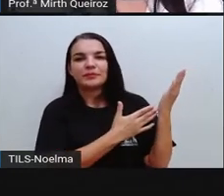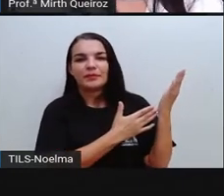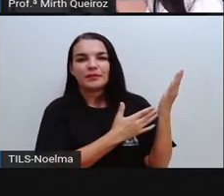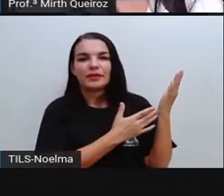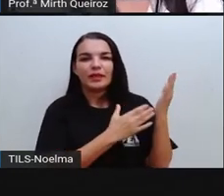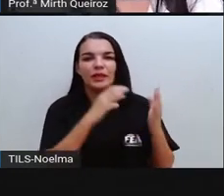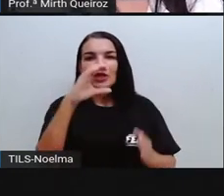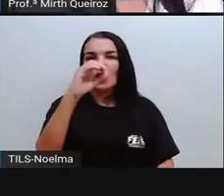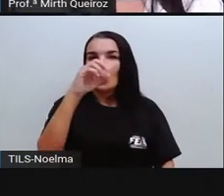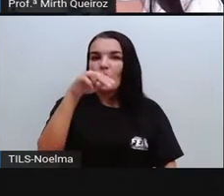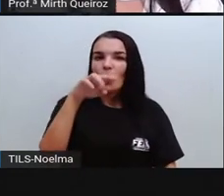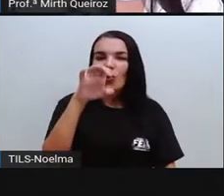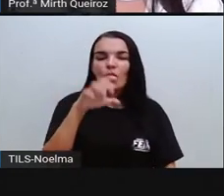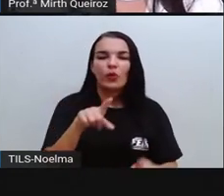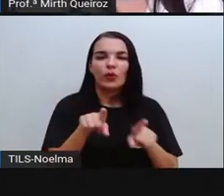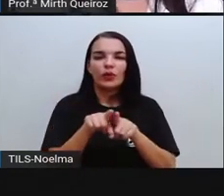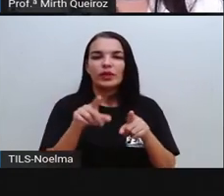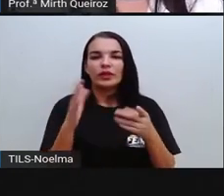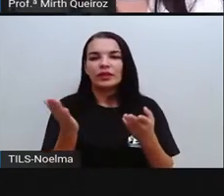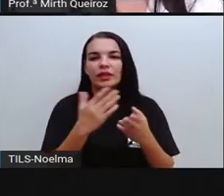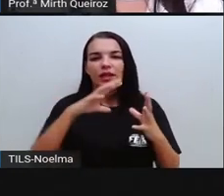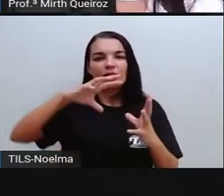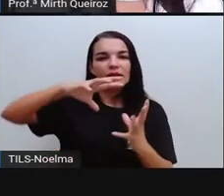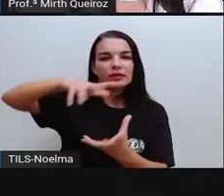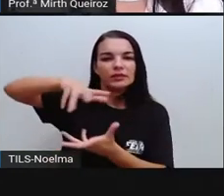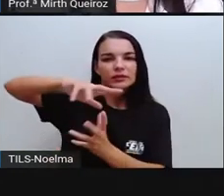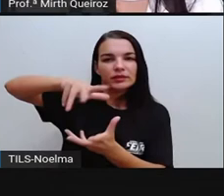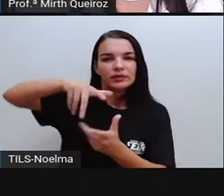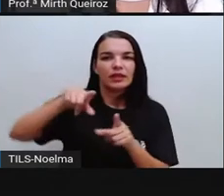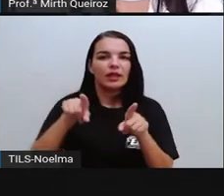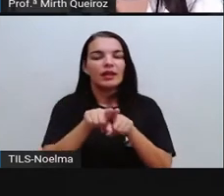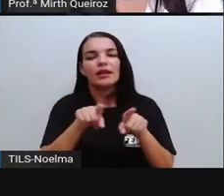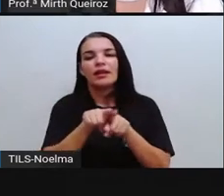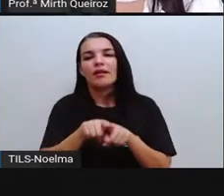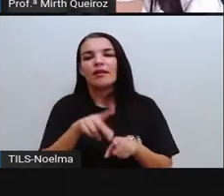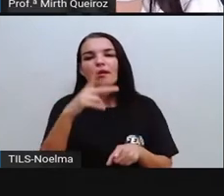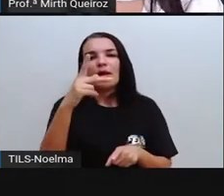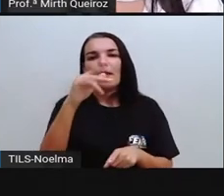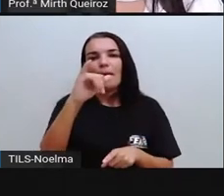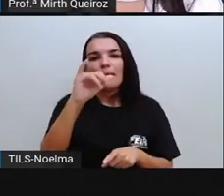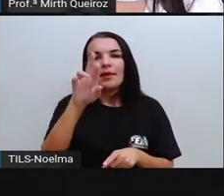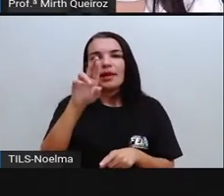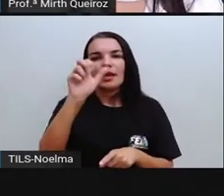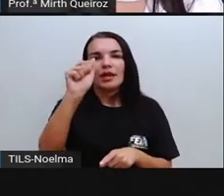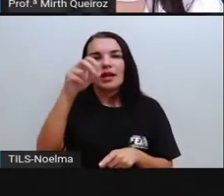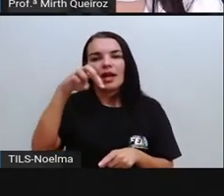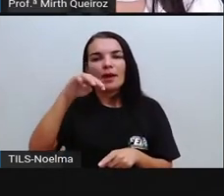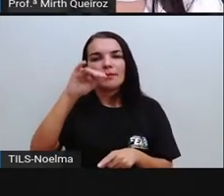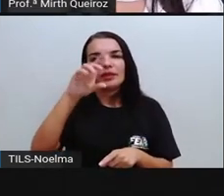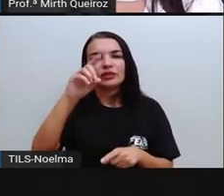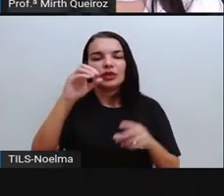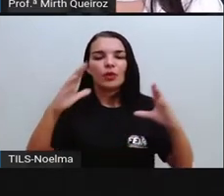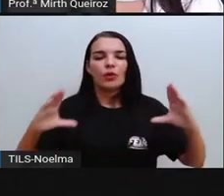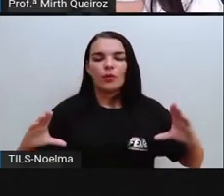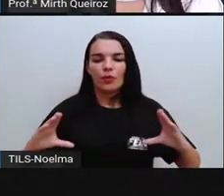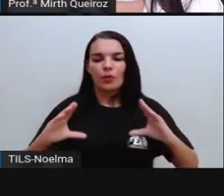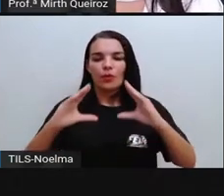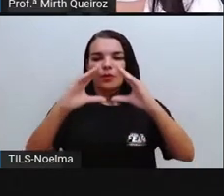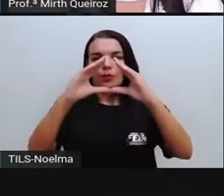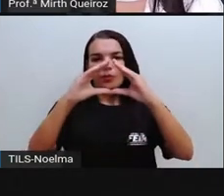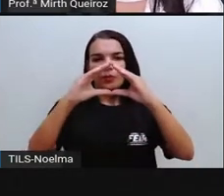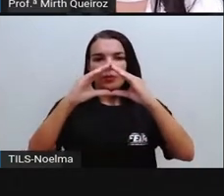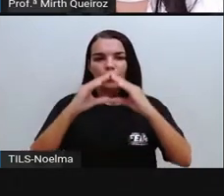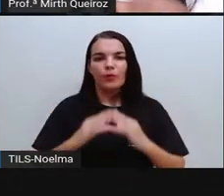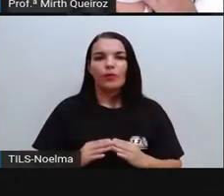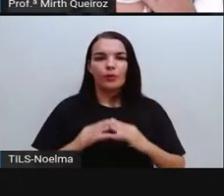O cone, sfera, pirâmide, prisma, né? E essas imagens que nós temos aqui abaixo, dessas e outras